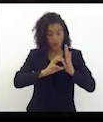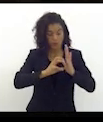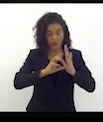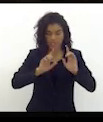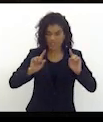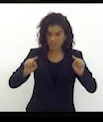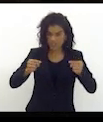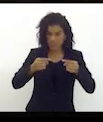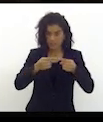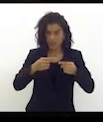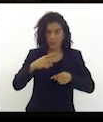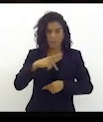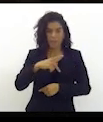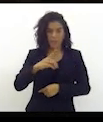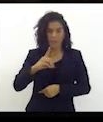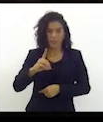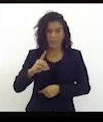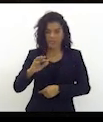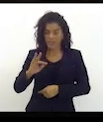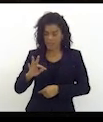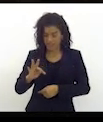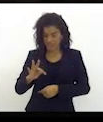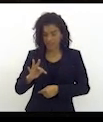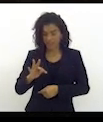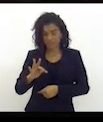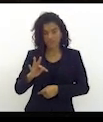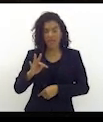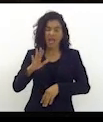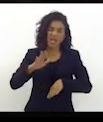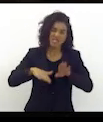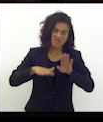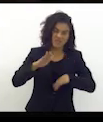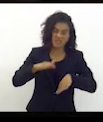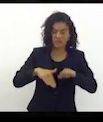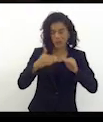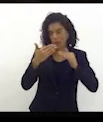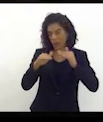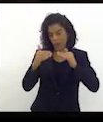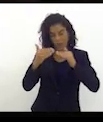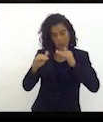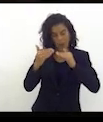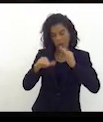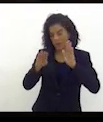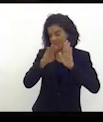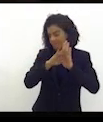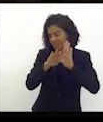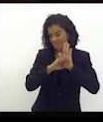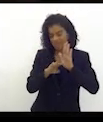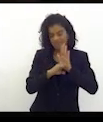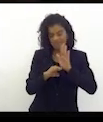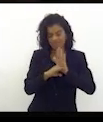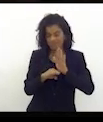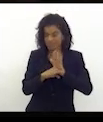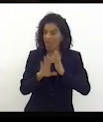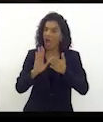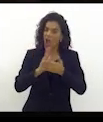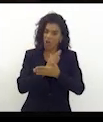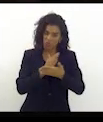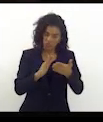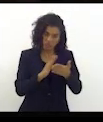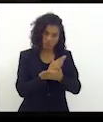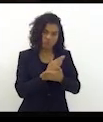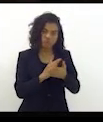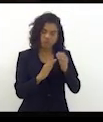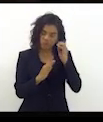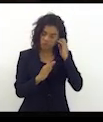adversário, do PDT, partido com o qual, muitas das vezes, eu não comungo com inúmeras pautas, eu tracei alguns discursos